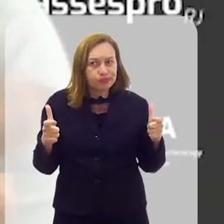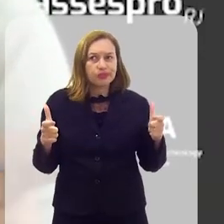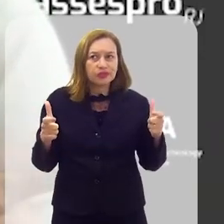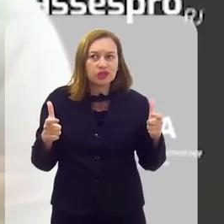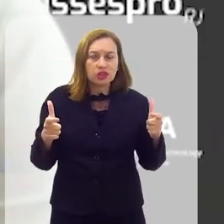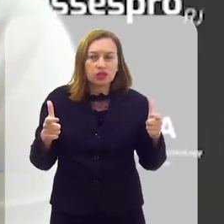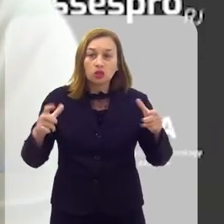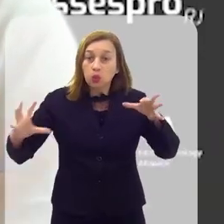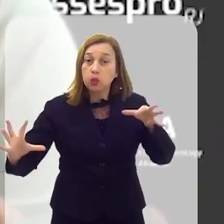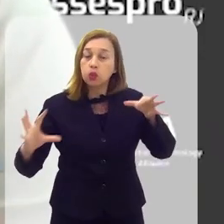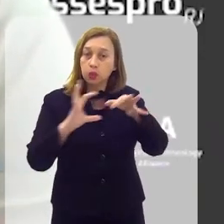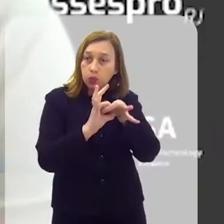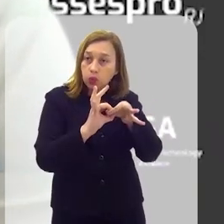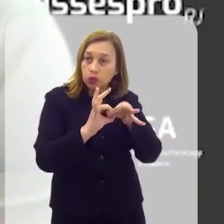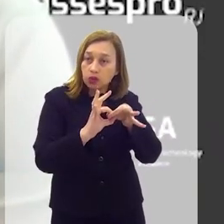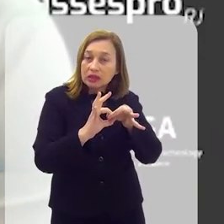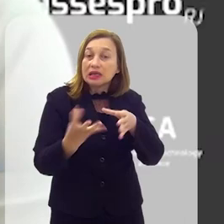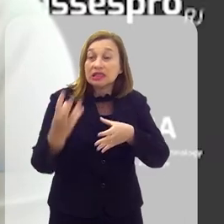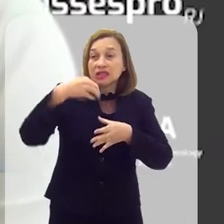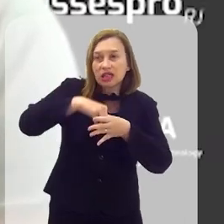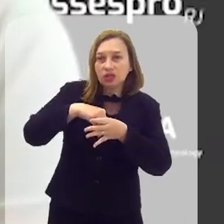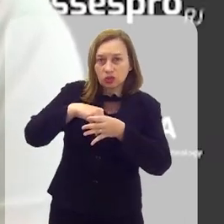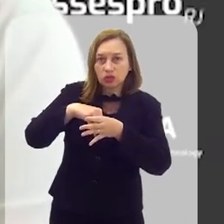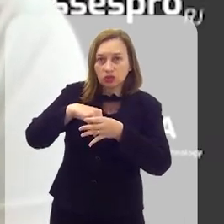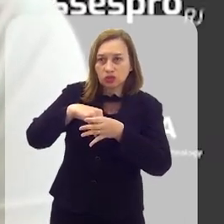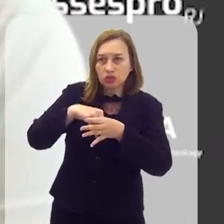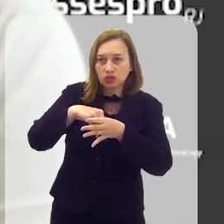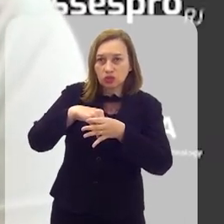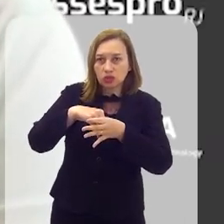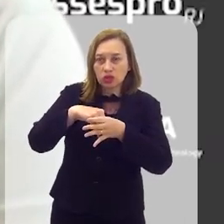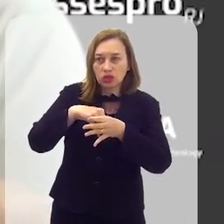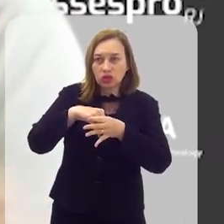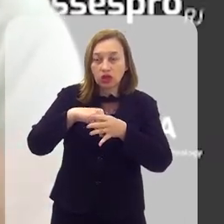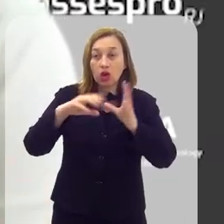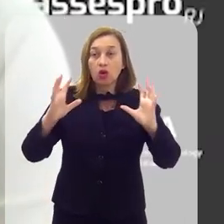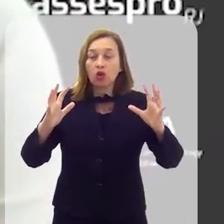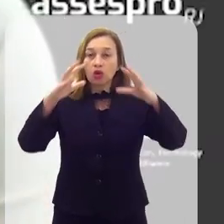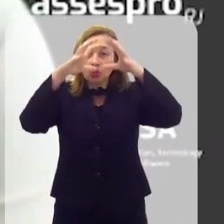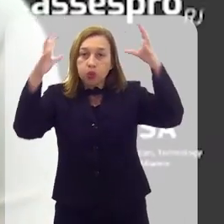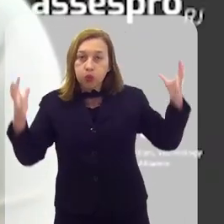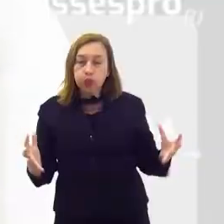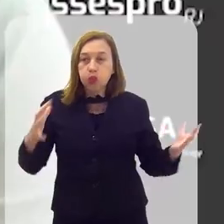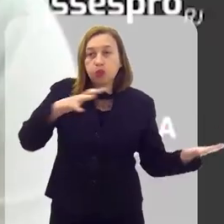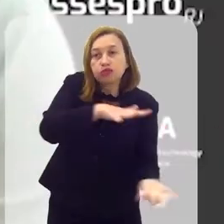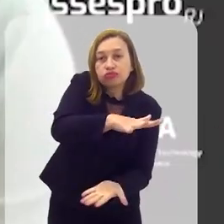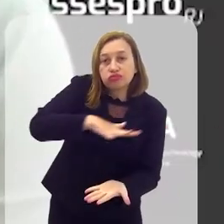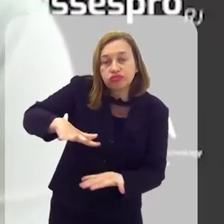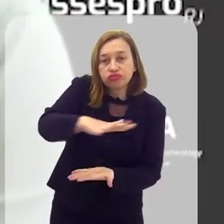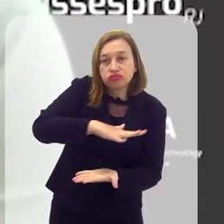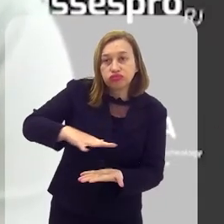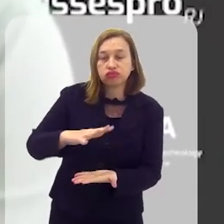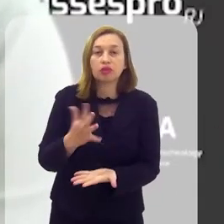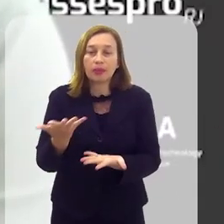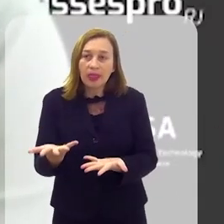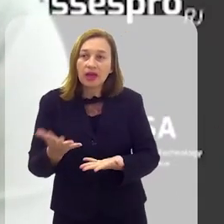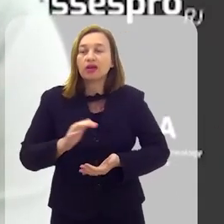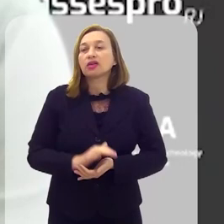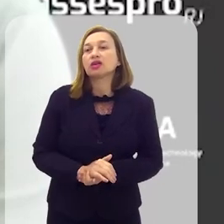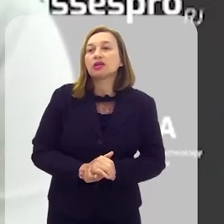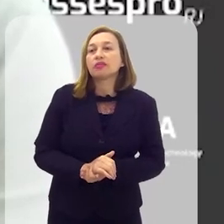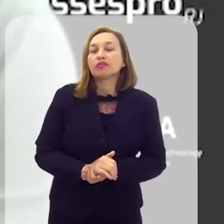frutificaram e consolidaram dentro do ecossistema carioca e fluminense. A maneira que a sociedade